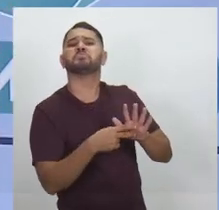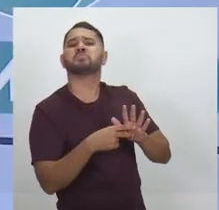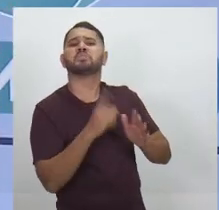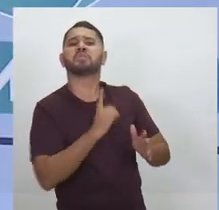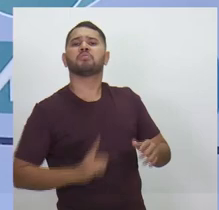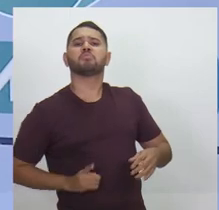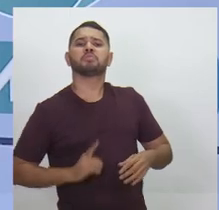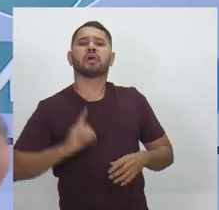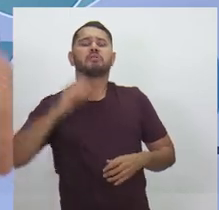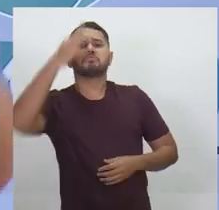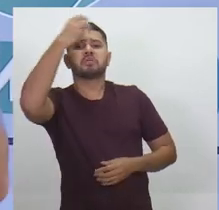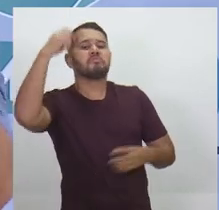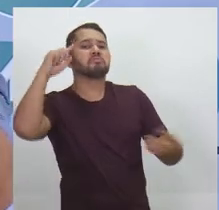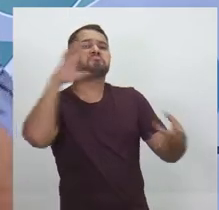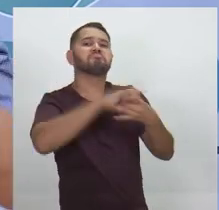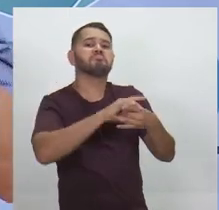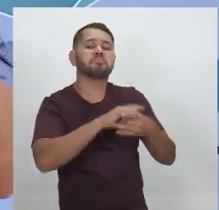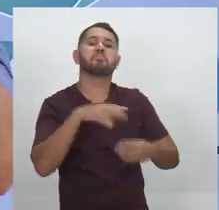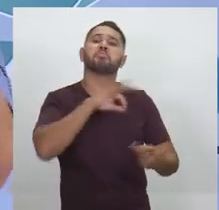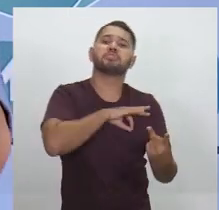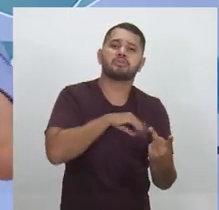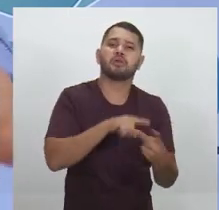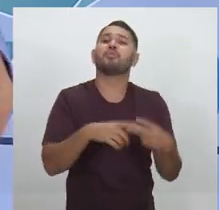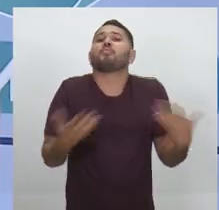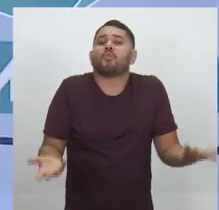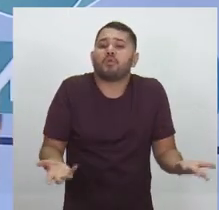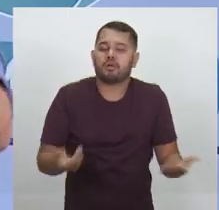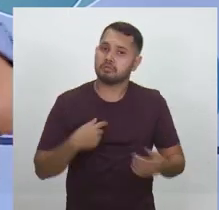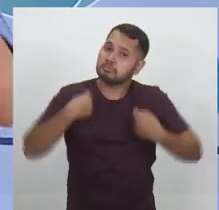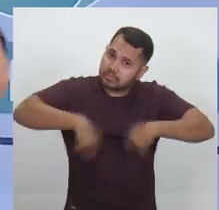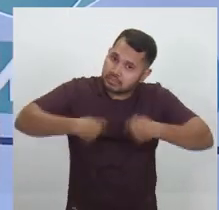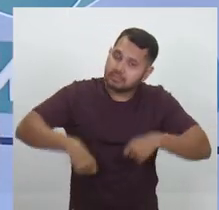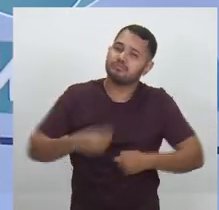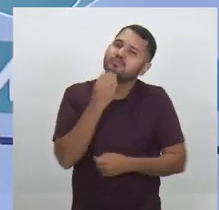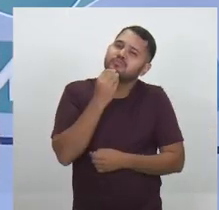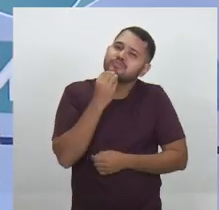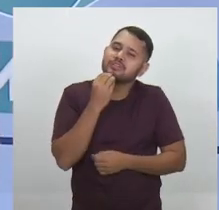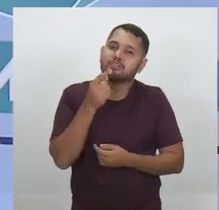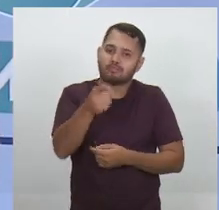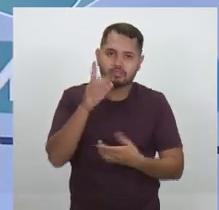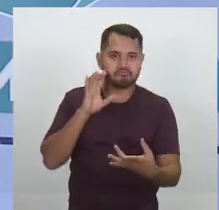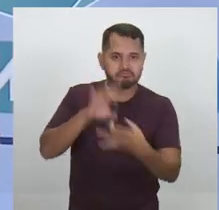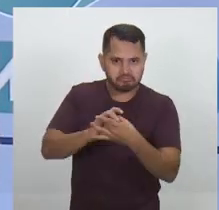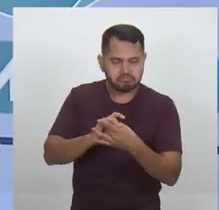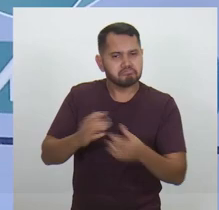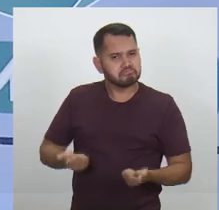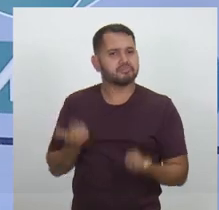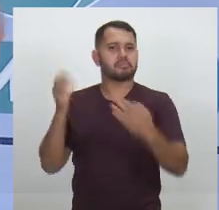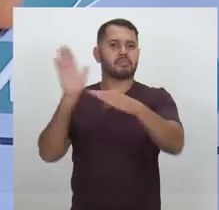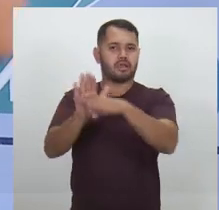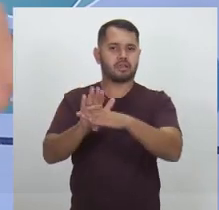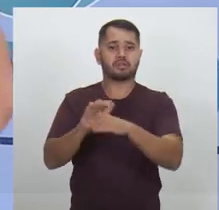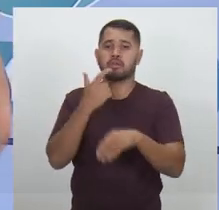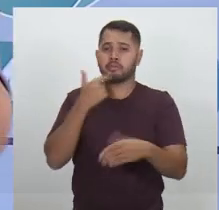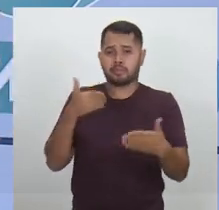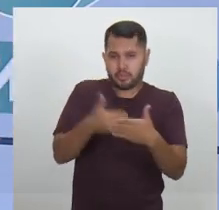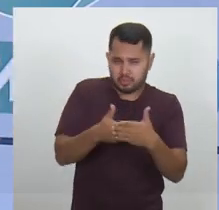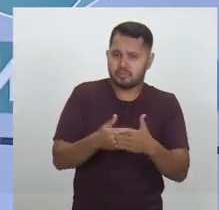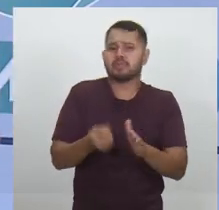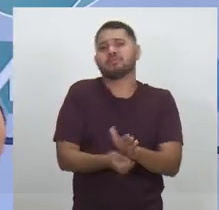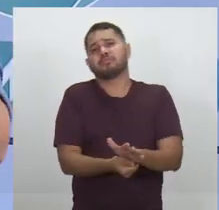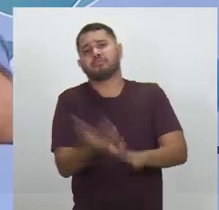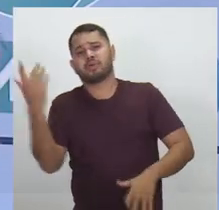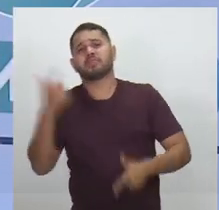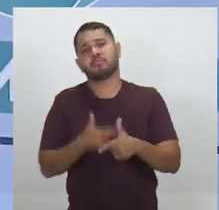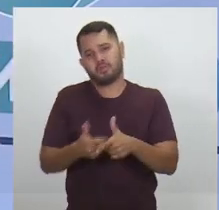deputado Davi na vida dele. Ao policial, eu preciso de uma oportunidade para fazer mais por você. Em pouco tempo, resolvi muitos